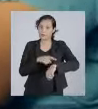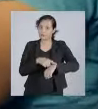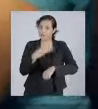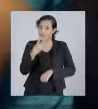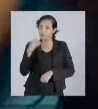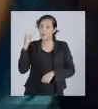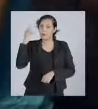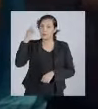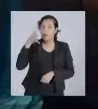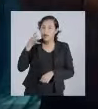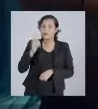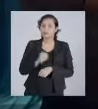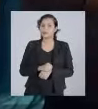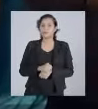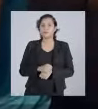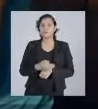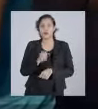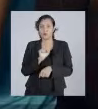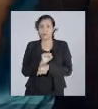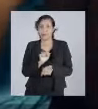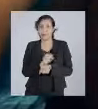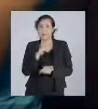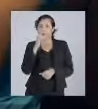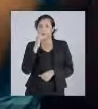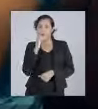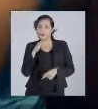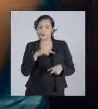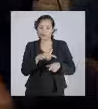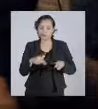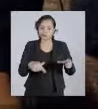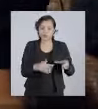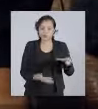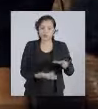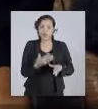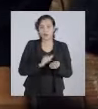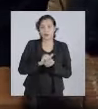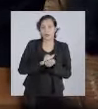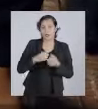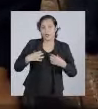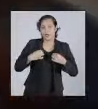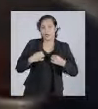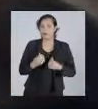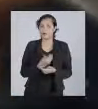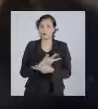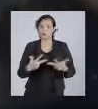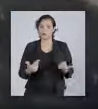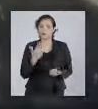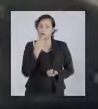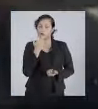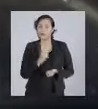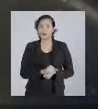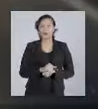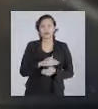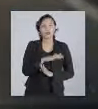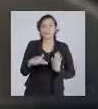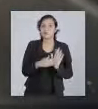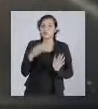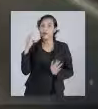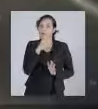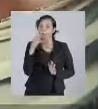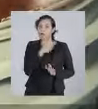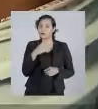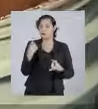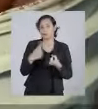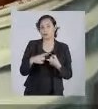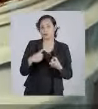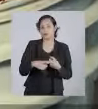são três horas da manhã. Vou ter que encher o balde, bater umas roupas, lavar a louça, lavar tudo logo.